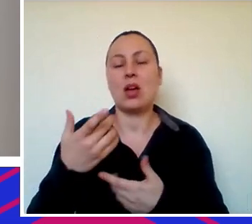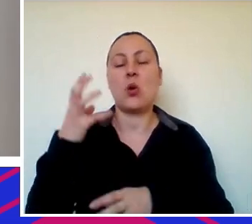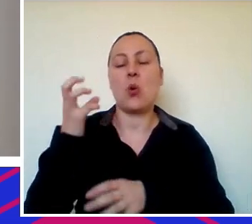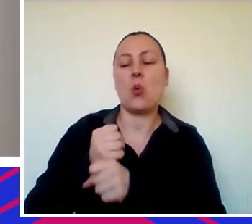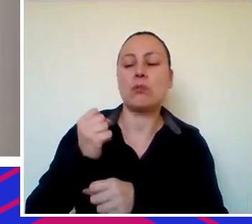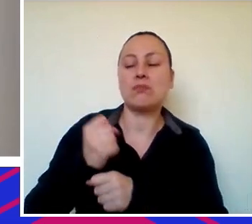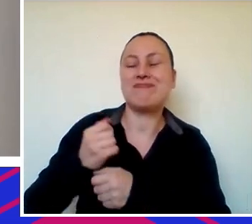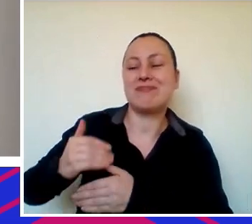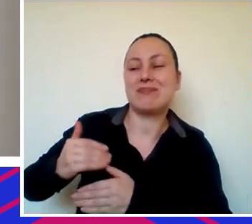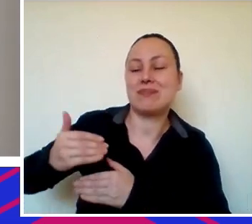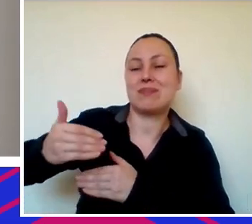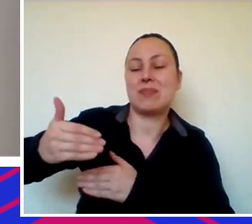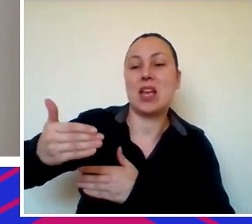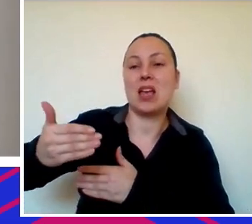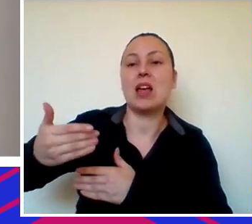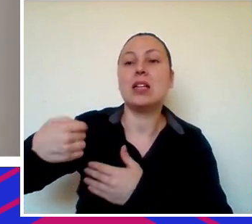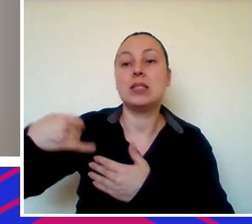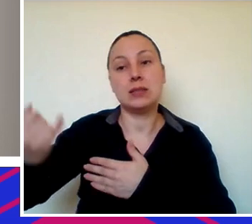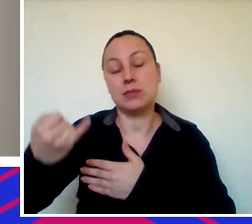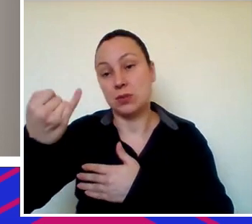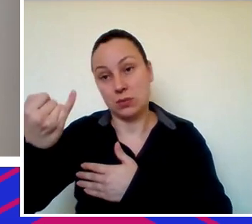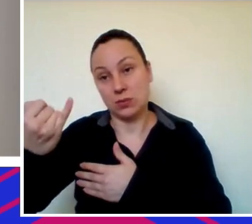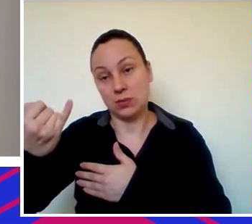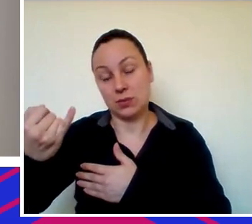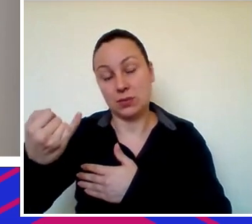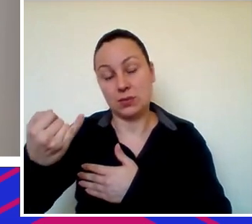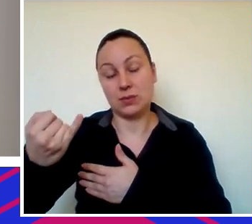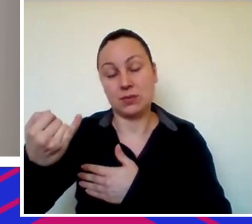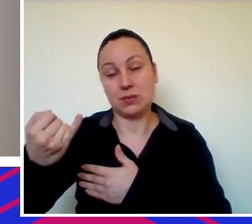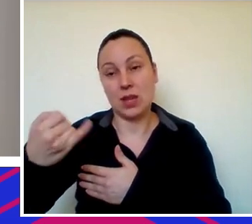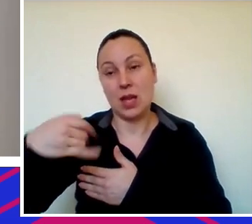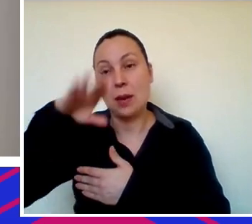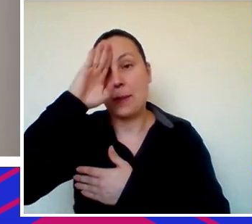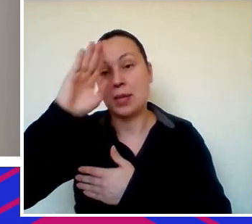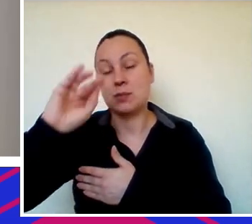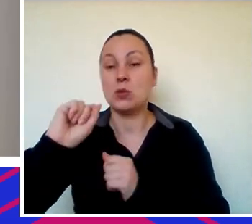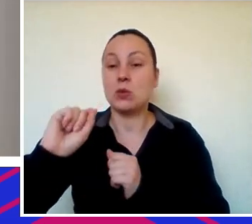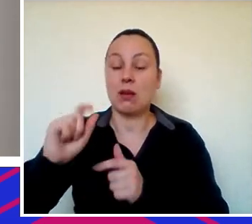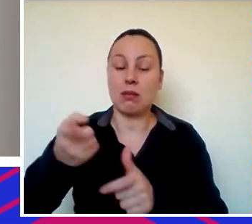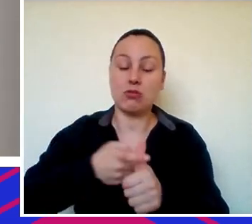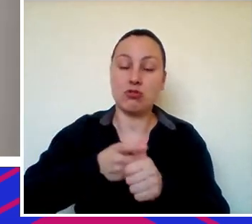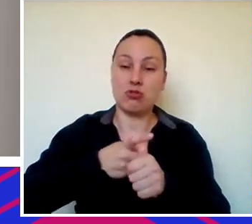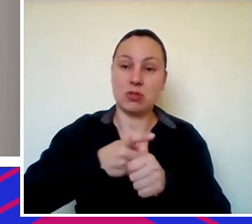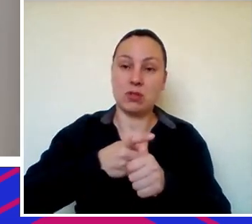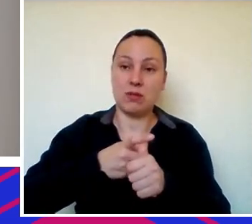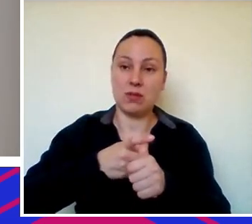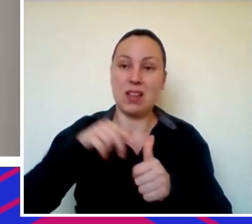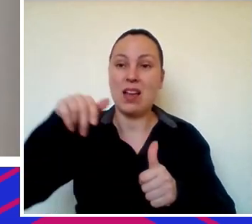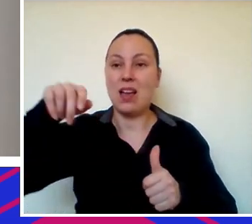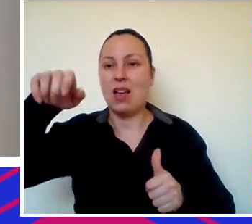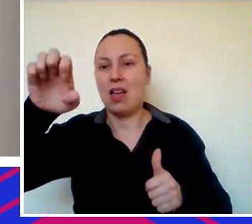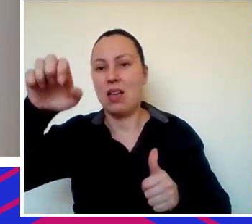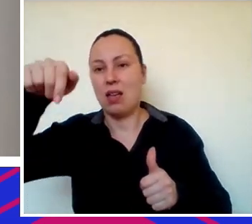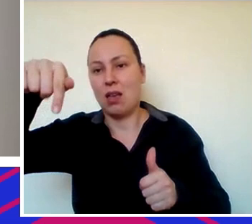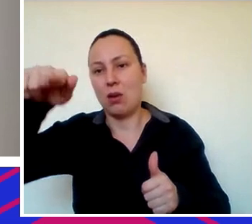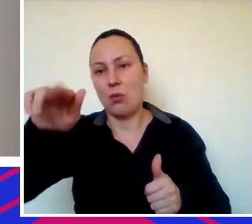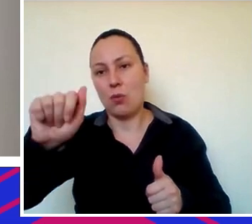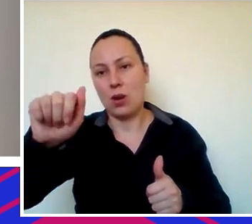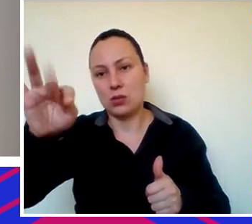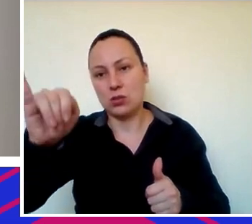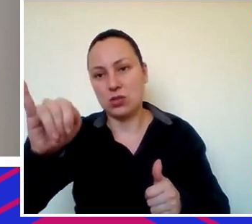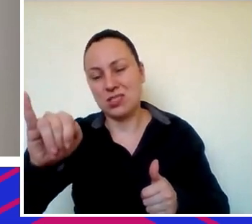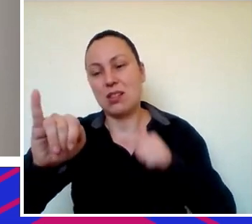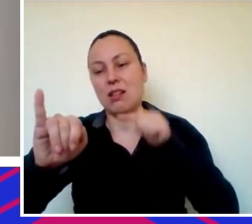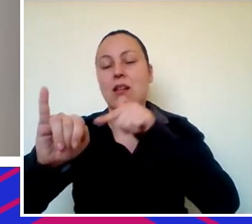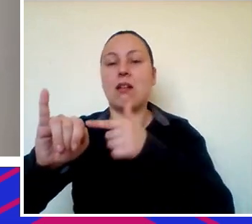é uma coisa também muito importante especialmente acho que no caso da dívida o equity para um empreendedor que já está um pouco mais maduro a